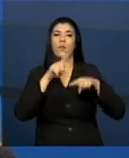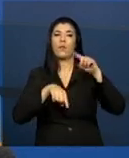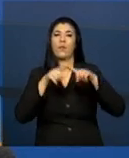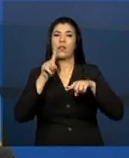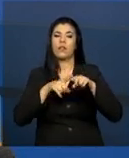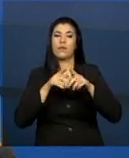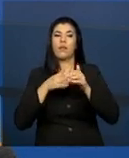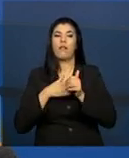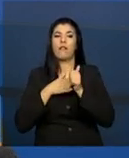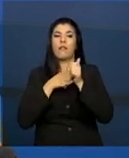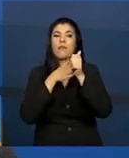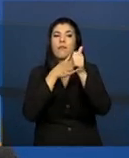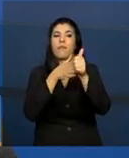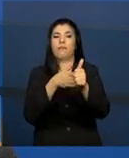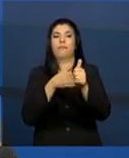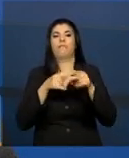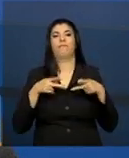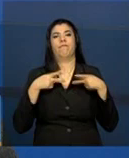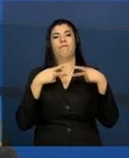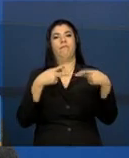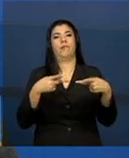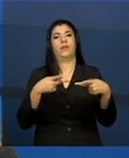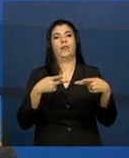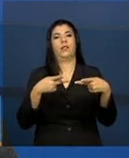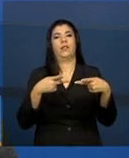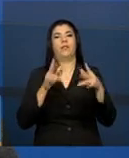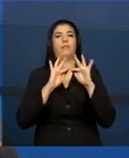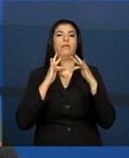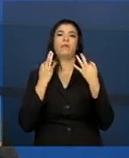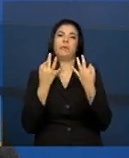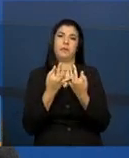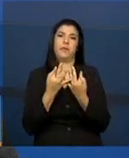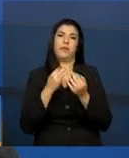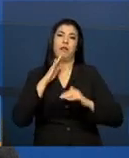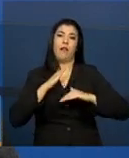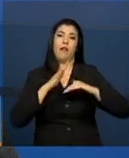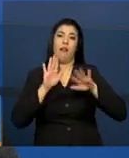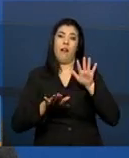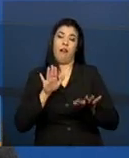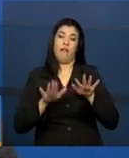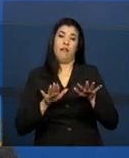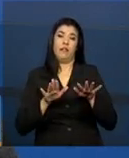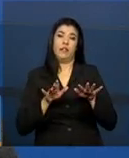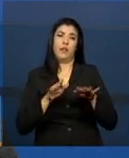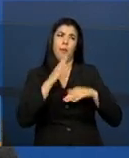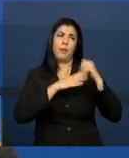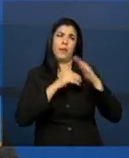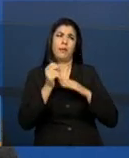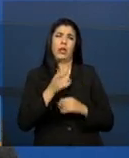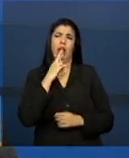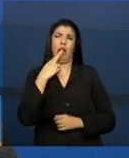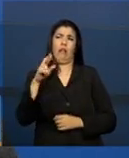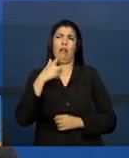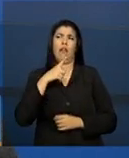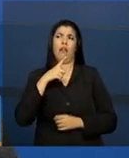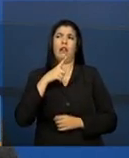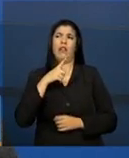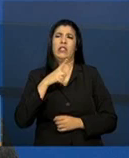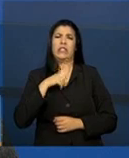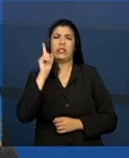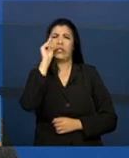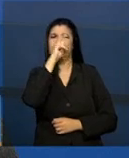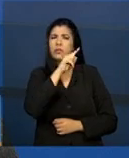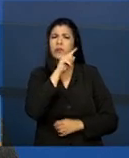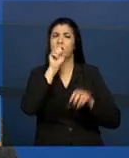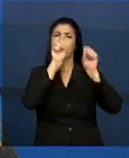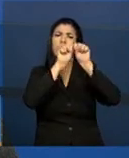acompanhamento familiar. Então, muitas vezes, os profissionais alegam ter alguma dificuldade de utilização